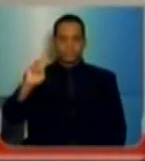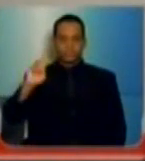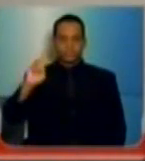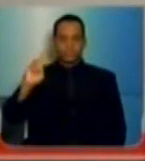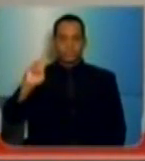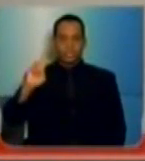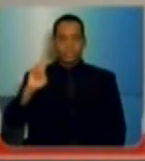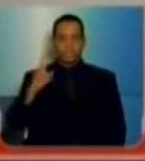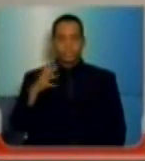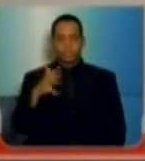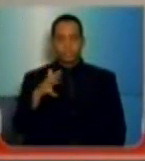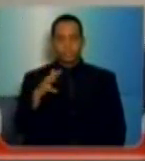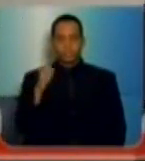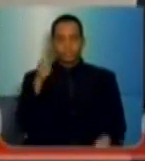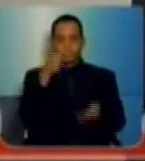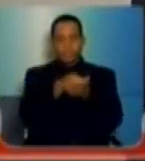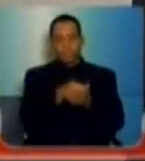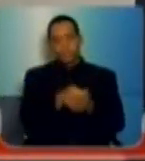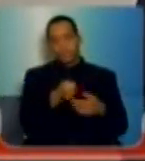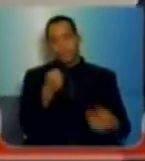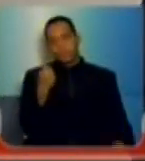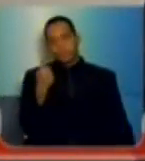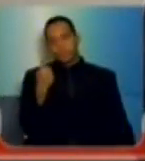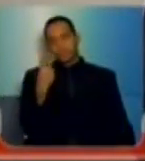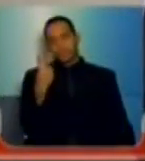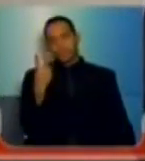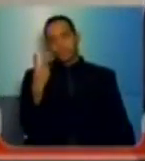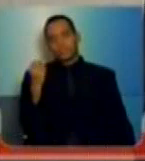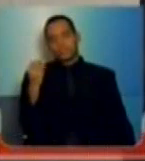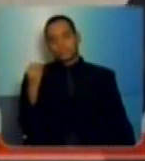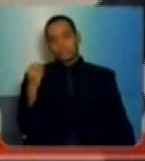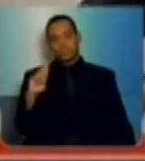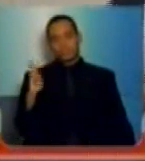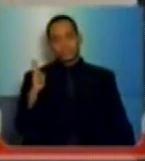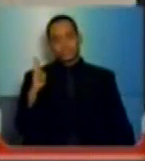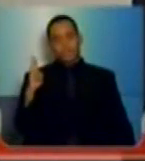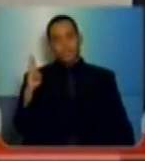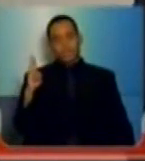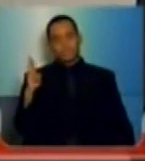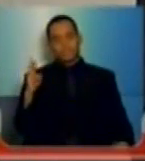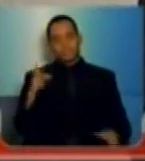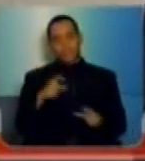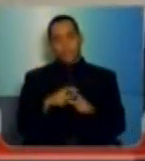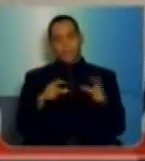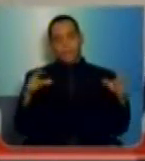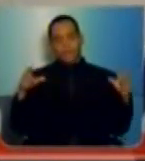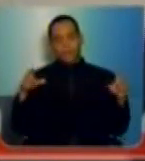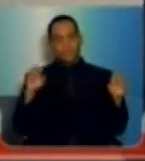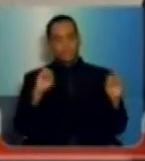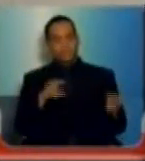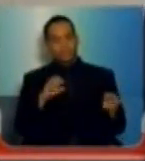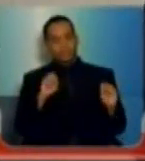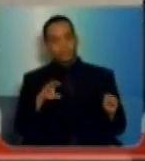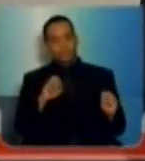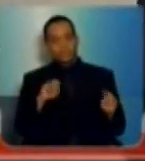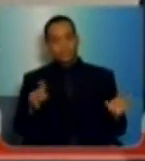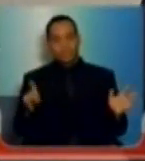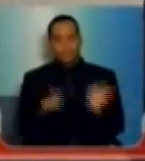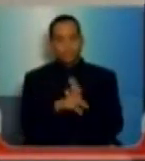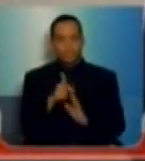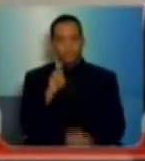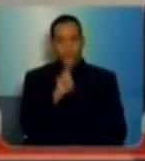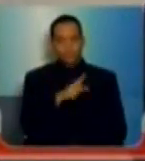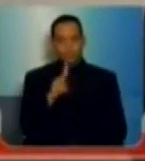pago agora foi de R$.200 na primeira parcela. Então, muitos profissionais da educação, principalmente os professores,